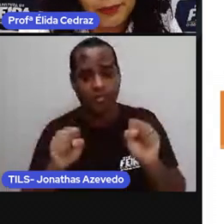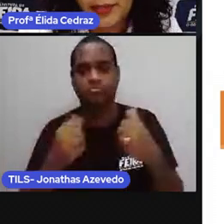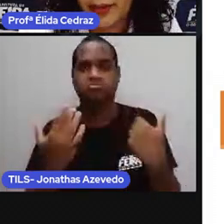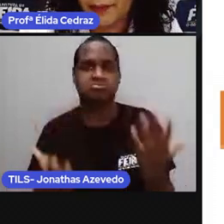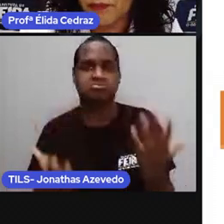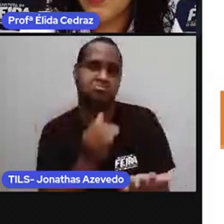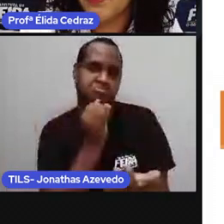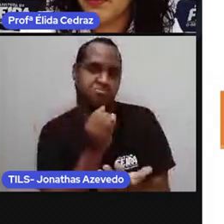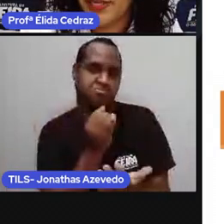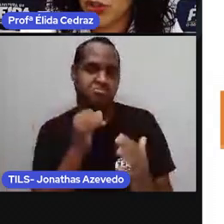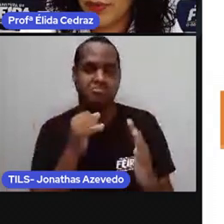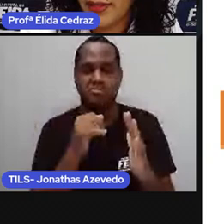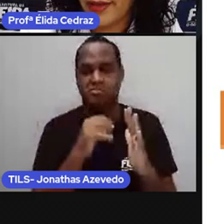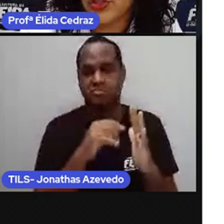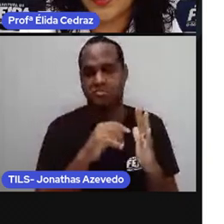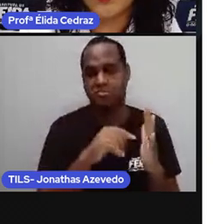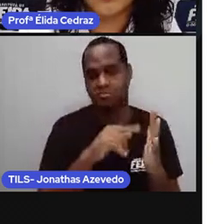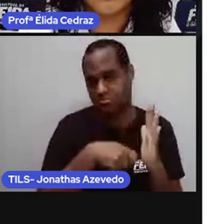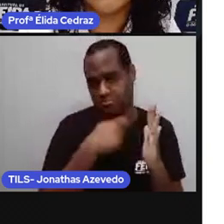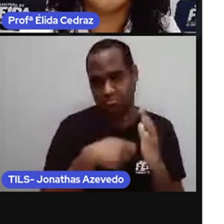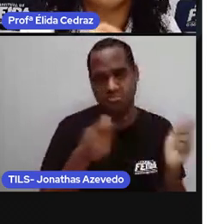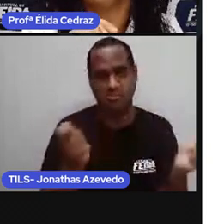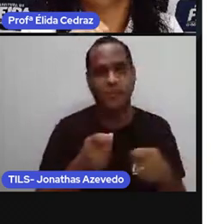quiser e puder. Vamos ver a atividade.